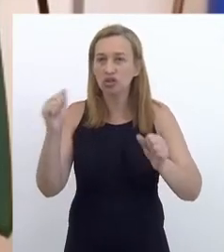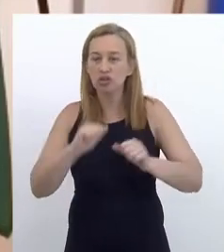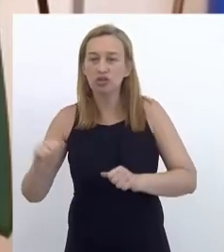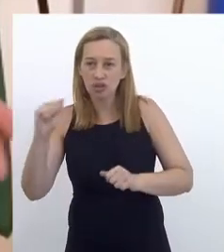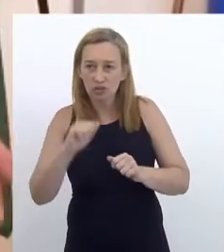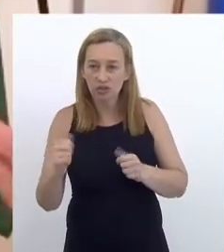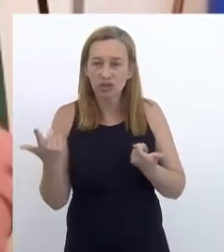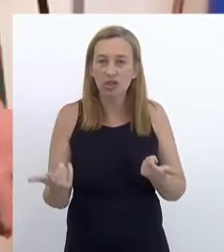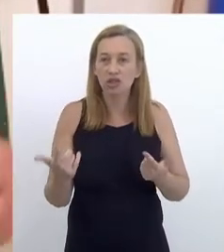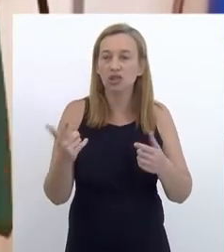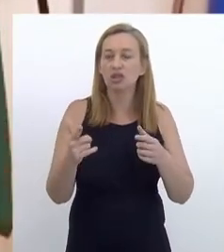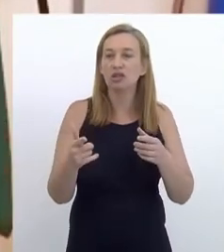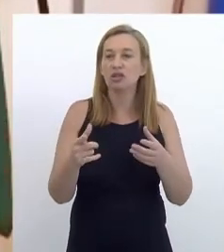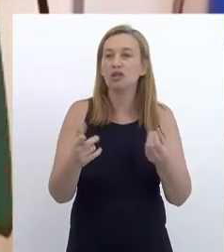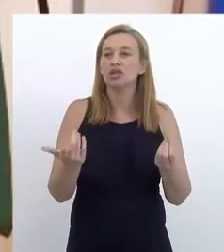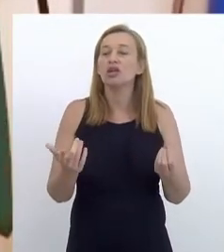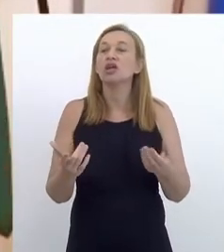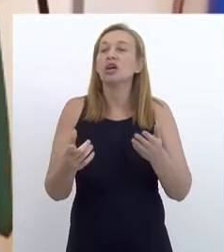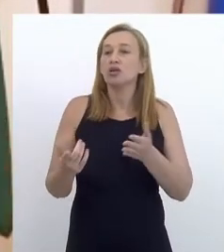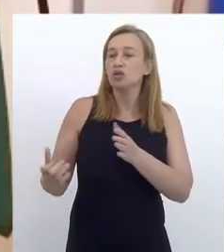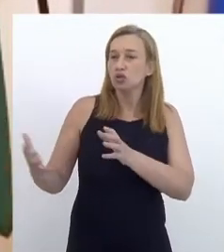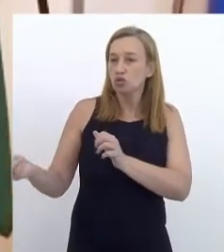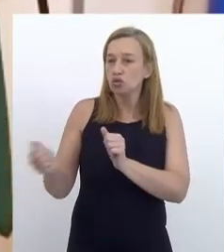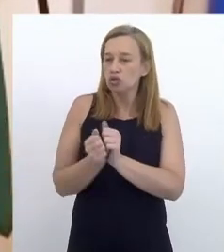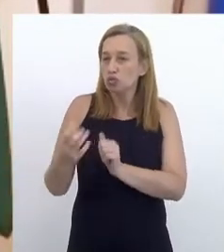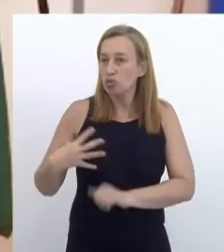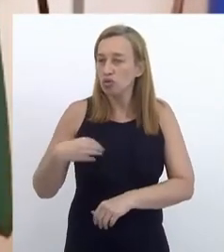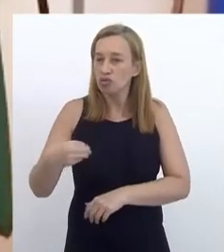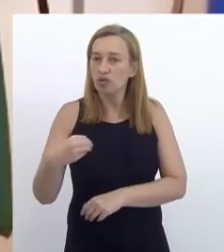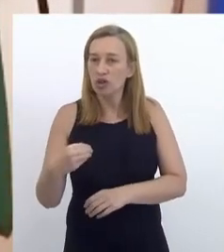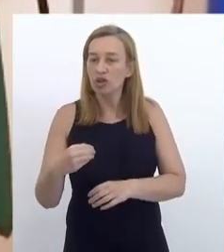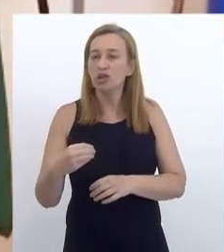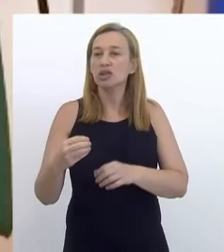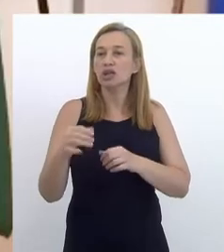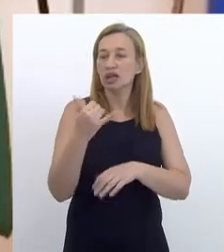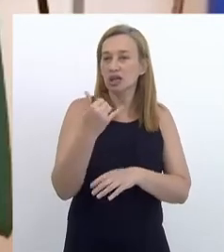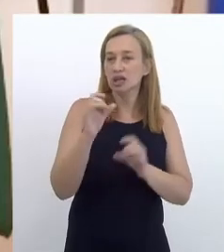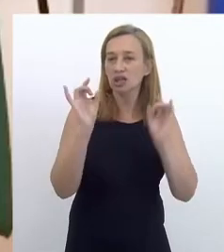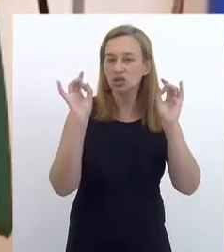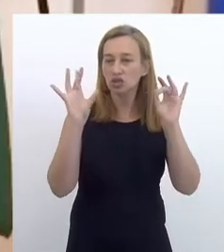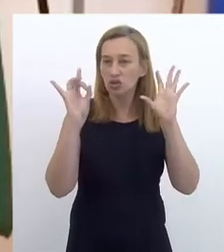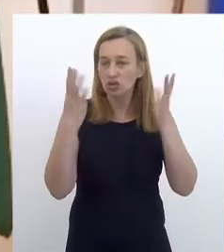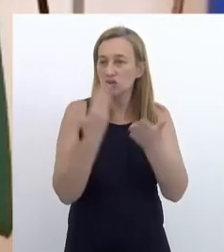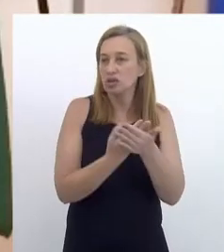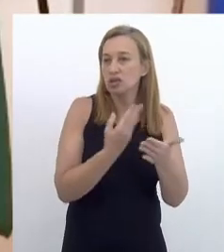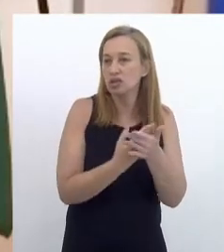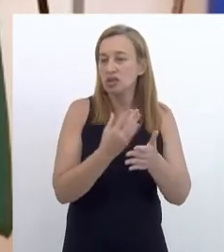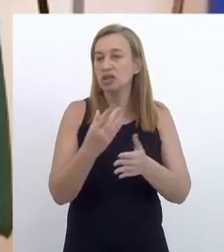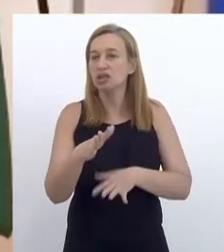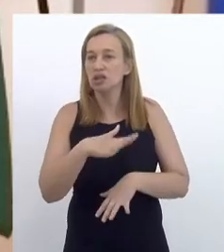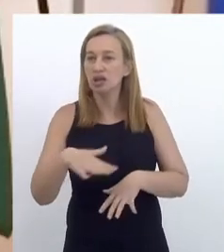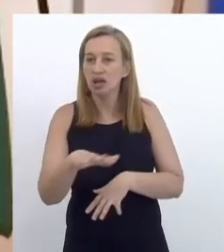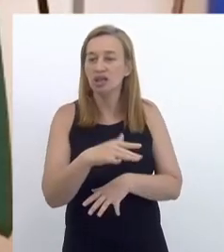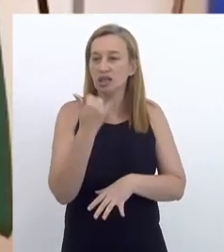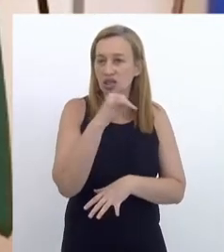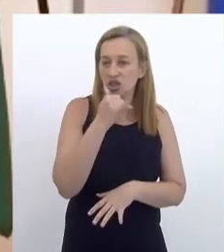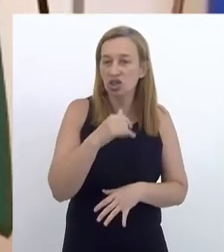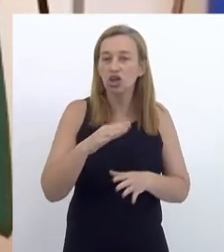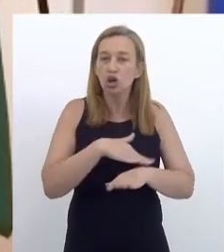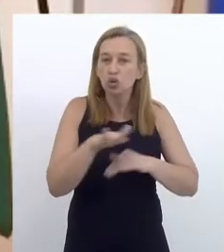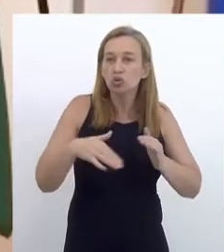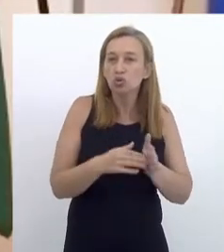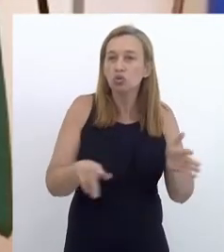o TEC. Envolvi meu filho Francisco, estudante de Engenharia, que está se especializando na área de Energia. E desenvolvemos um projeto todo na dependência